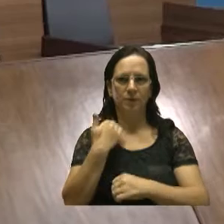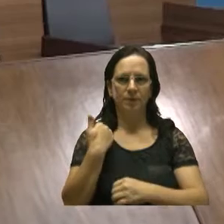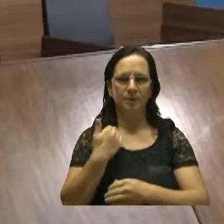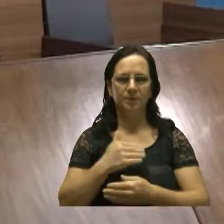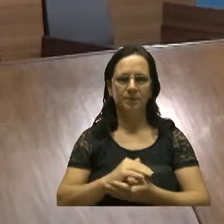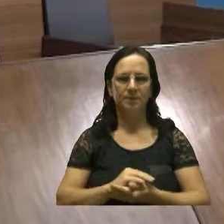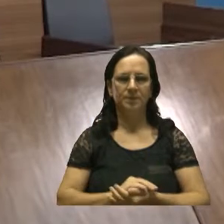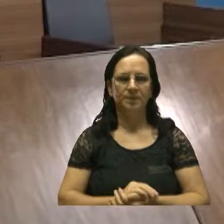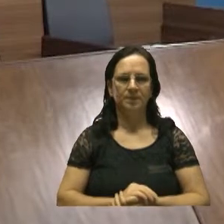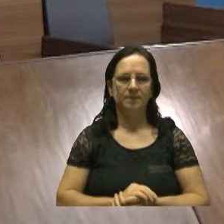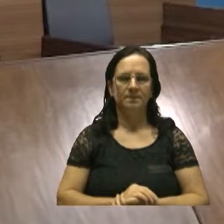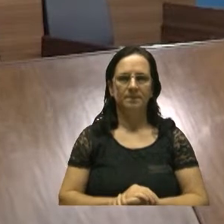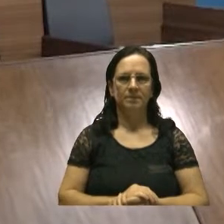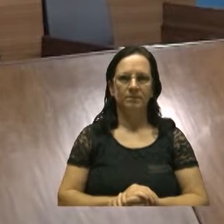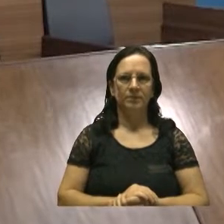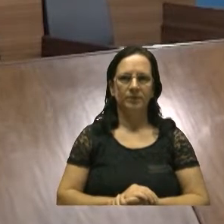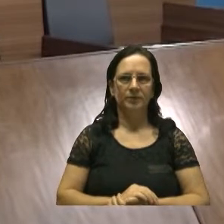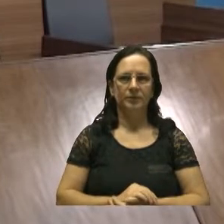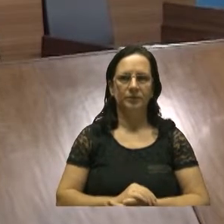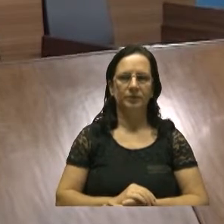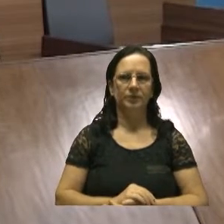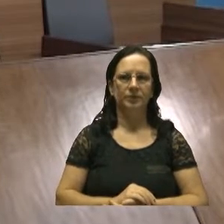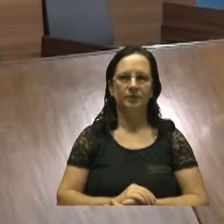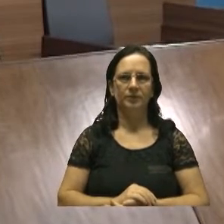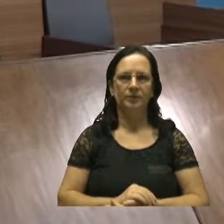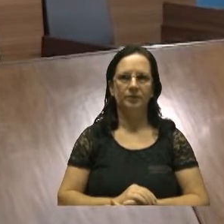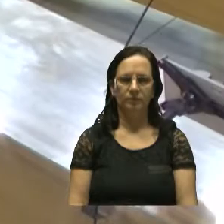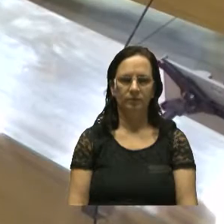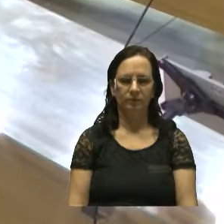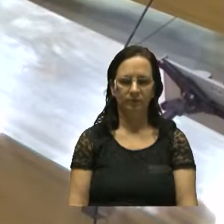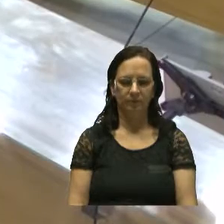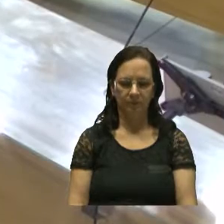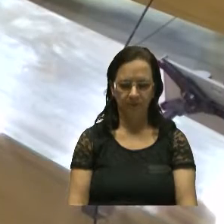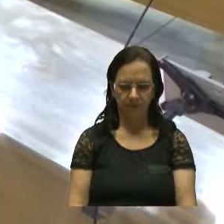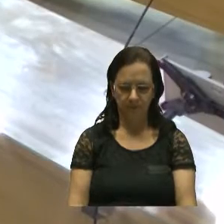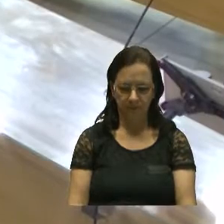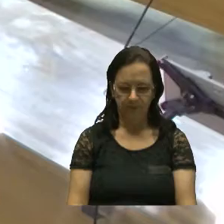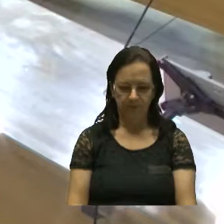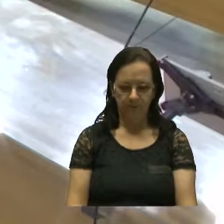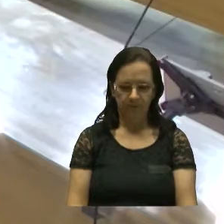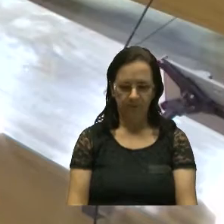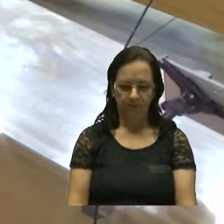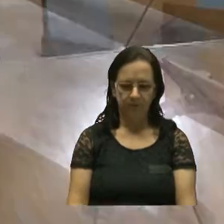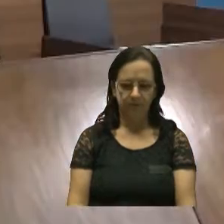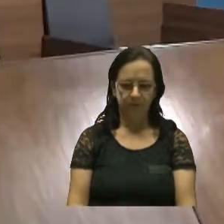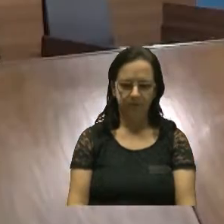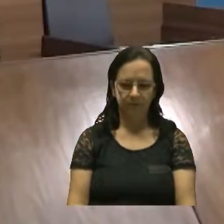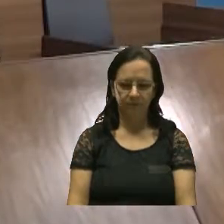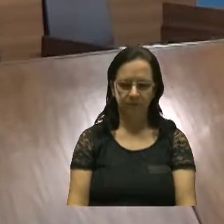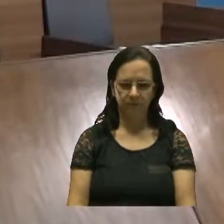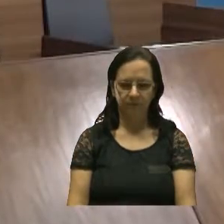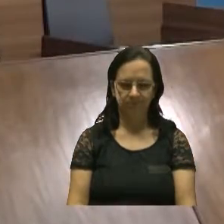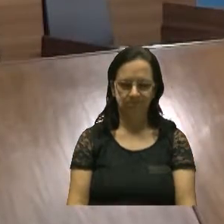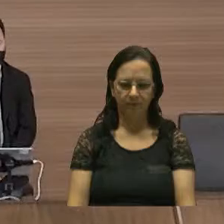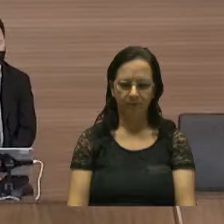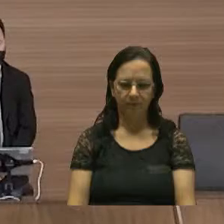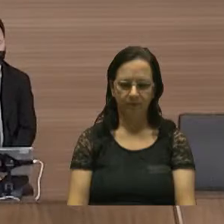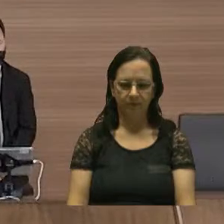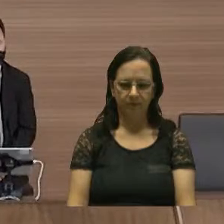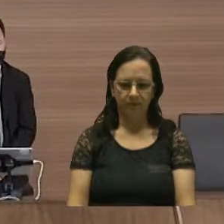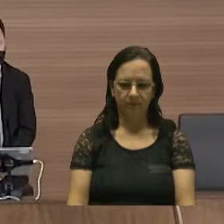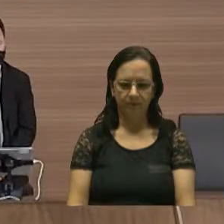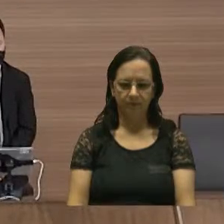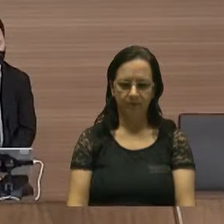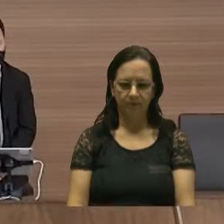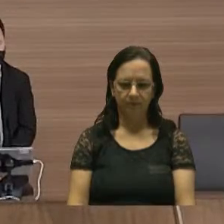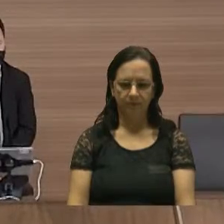Os vereadores aprovaram durante a 12ª sessão ordinária o projeto de lei de autoria do Poder Executivo que autoriza